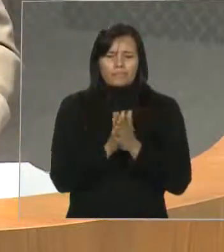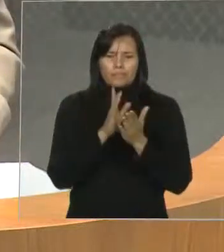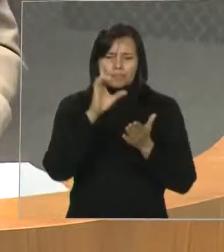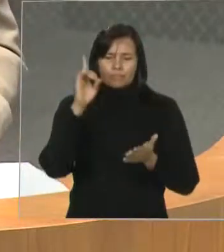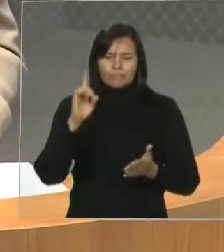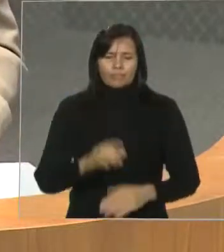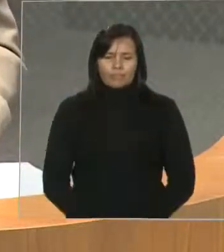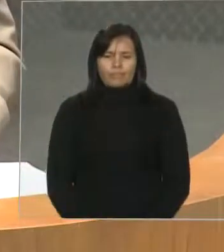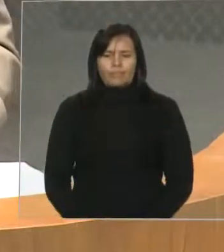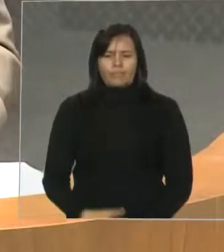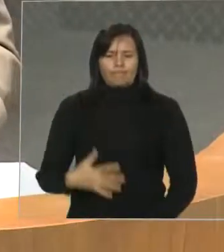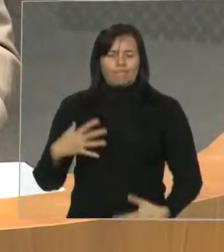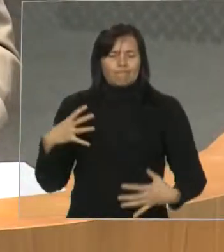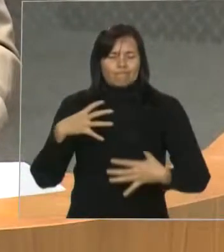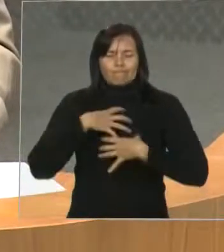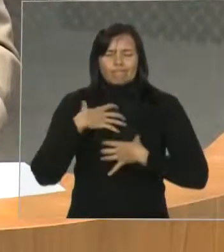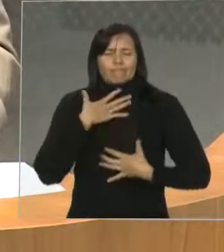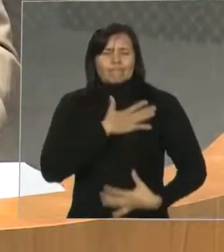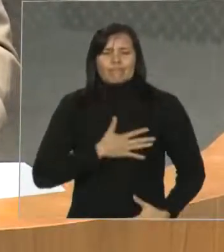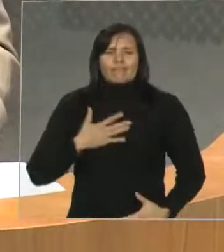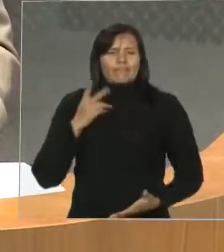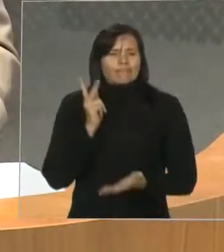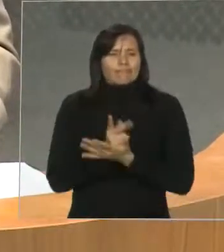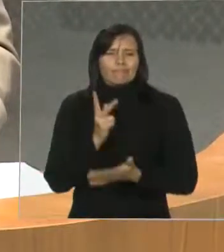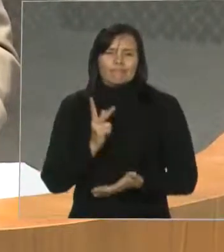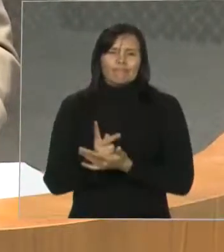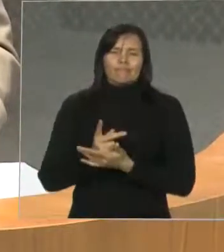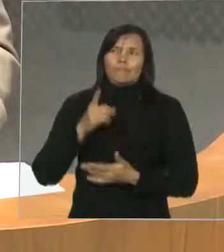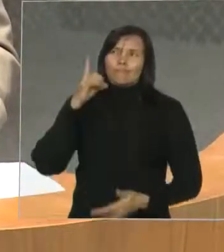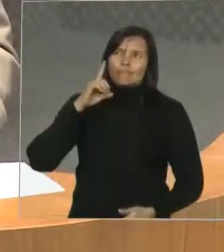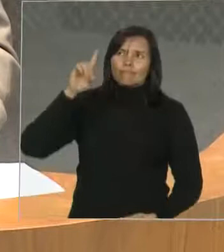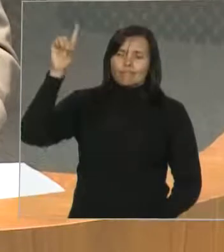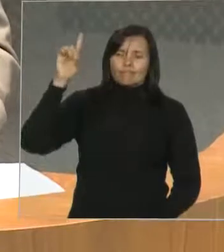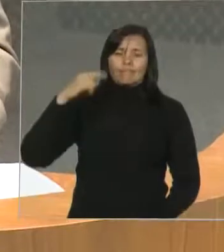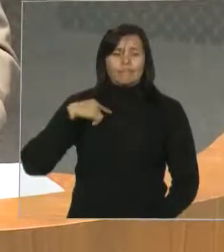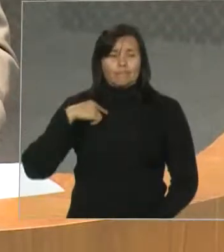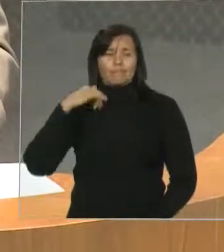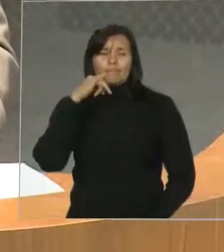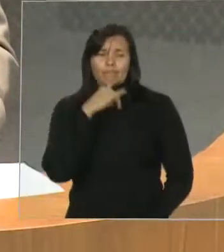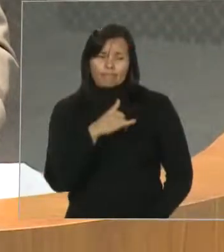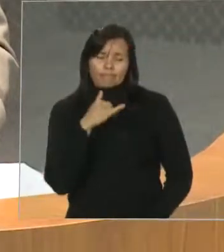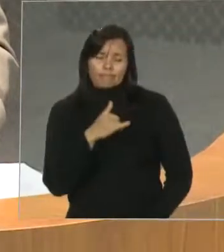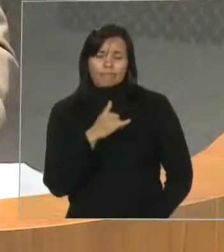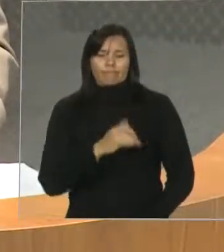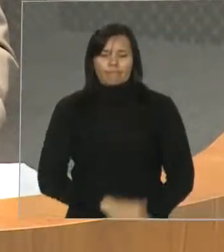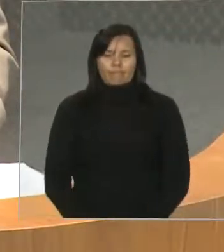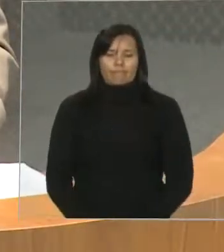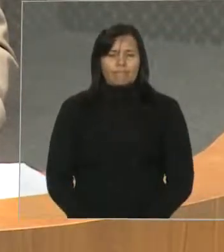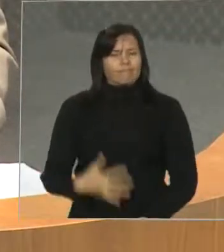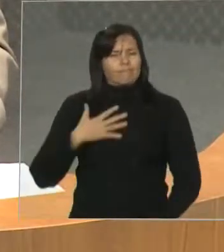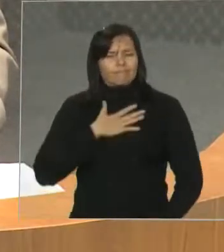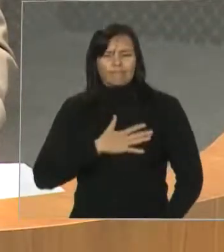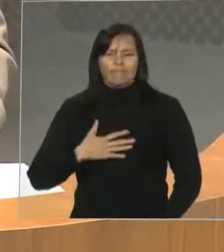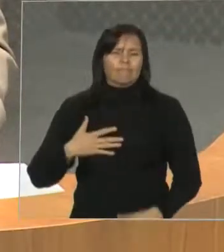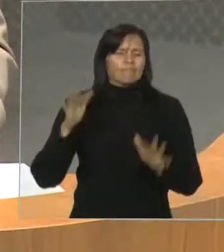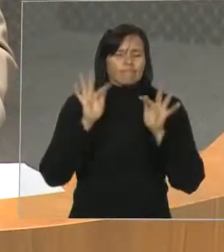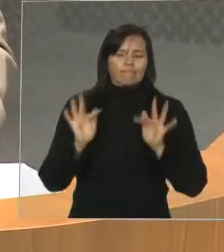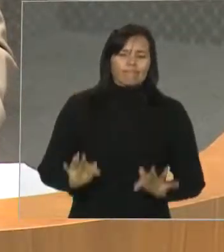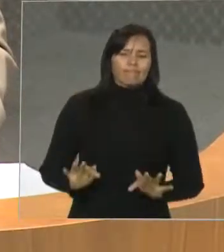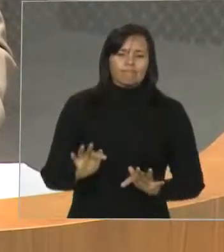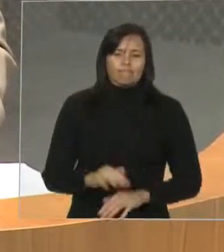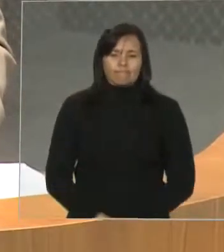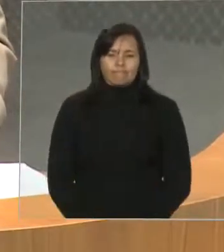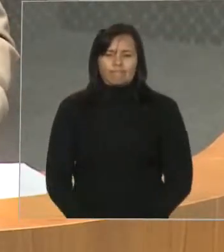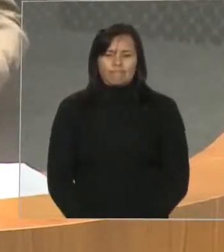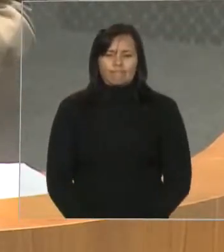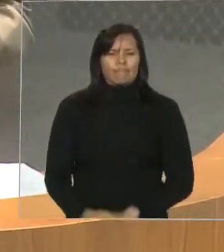Alegrai-vos sempre, Mucemiu, outra vez vos digo, alegrai-vos, veja a vossa equididade notória a